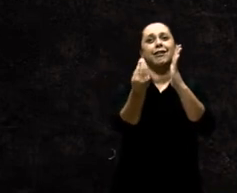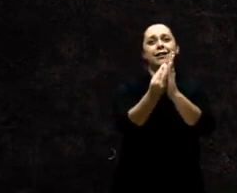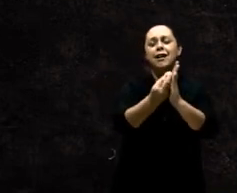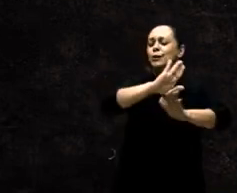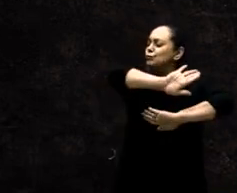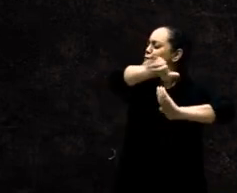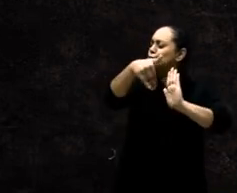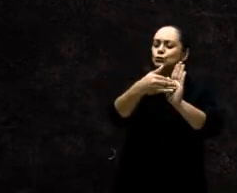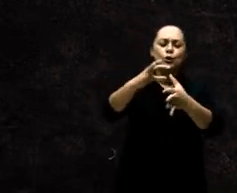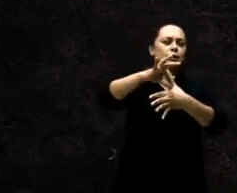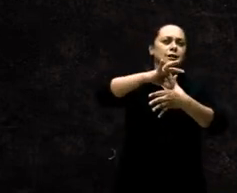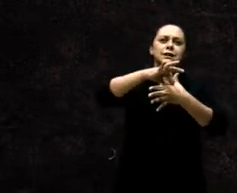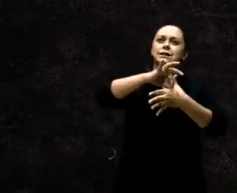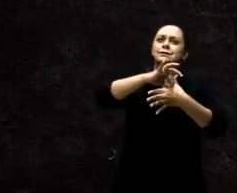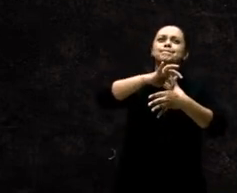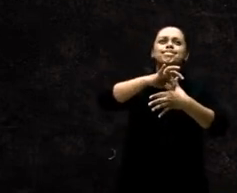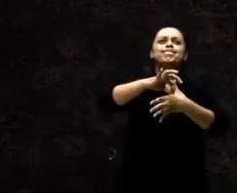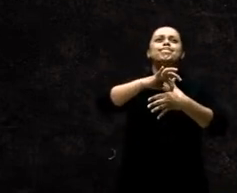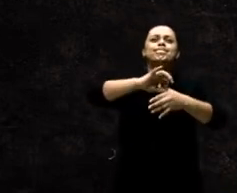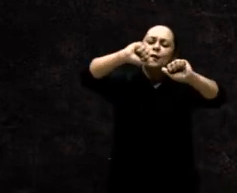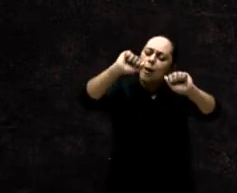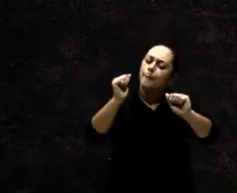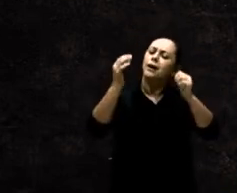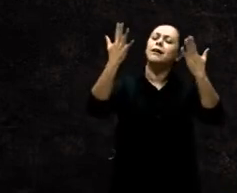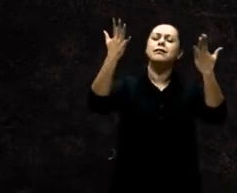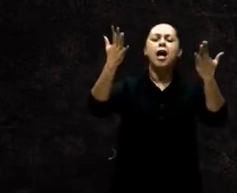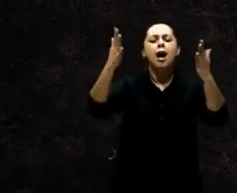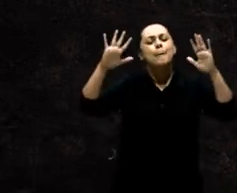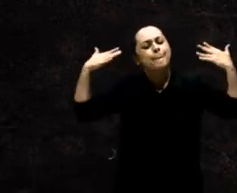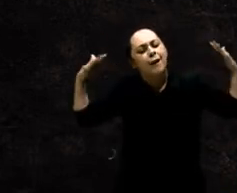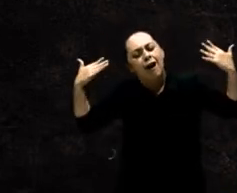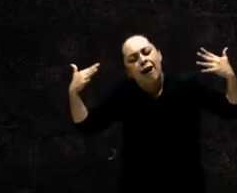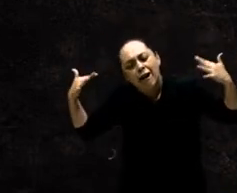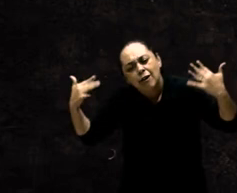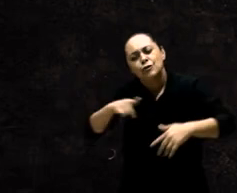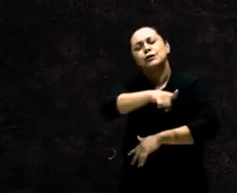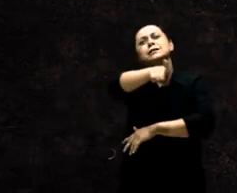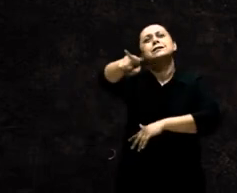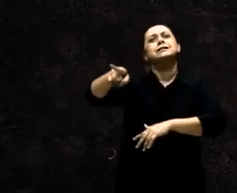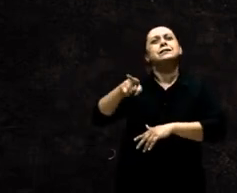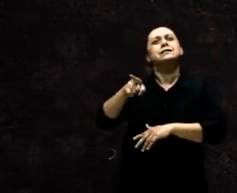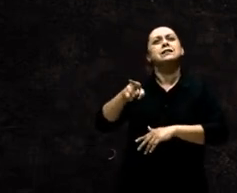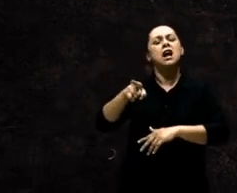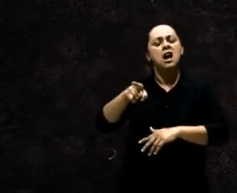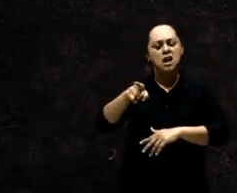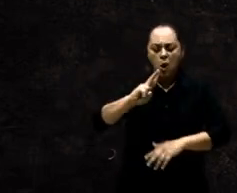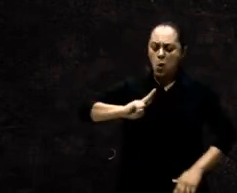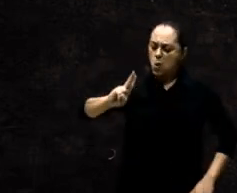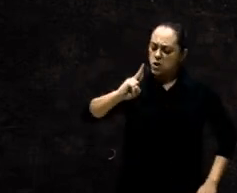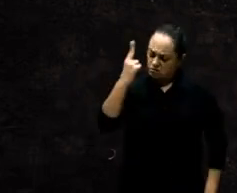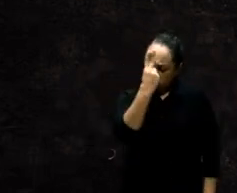liderança. Também parabenizá-los pela forma com que vocês se permitem